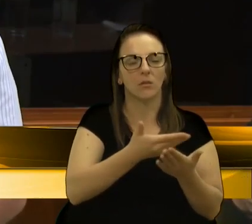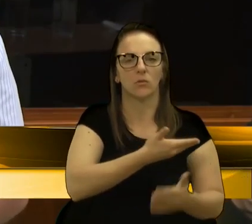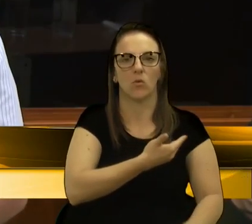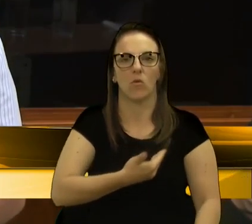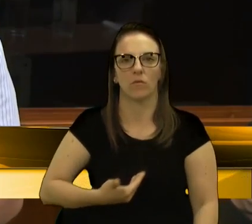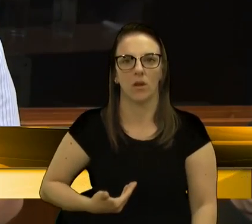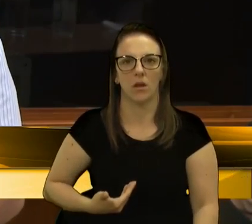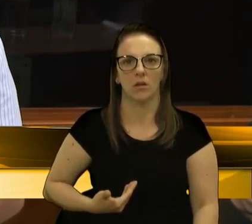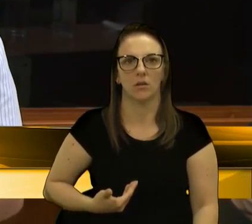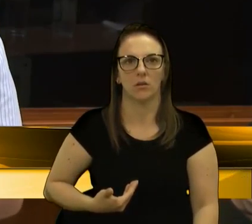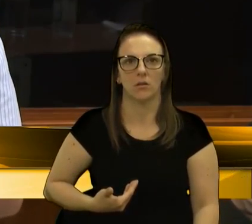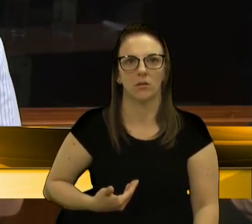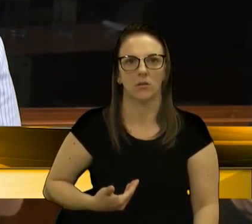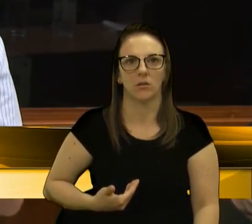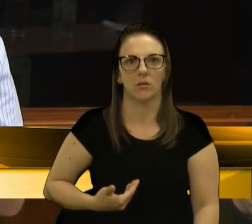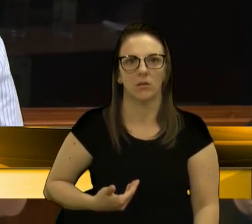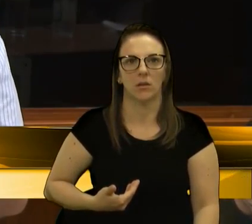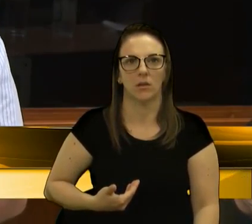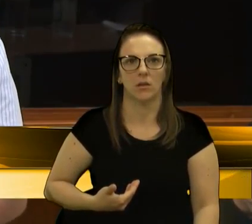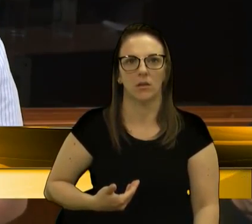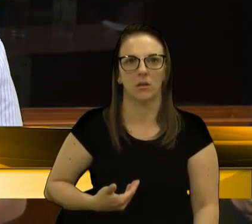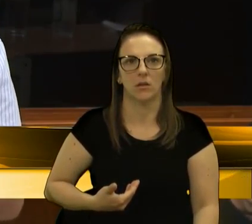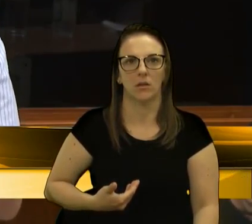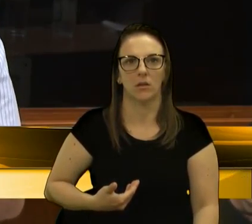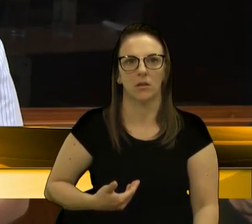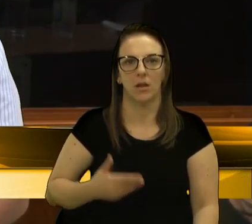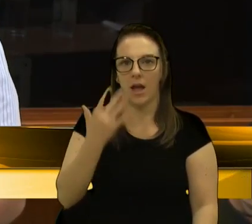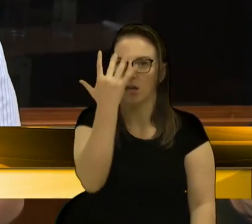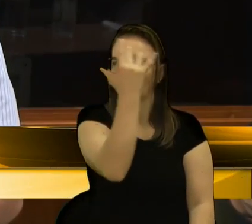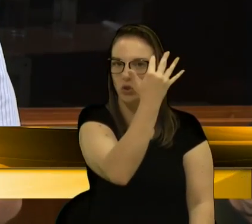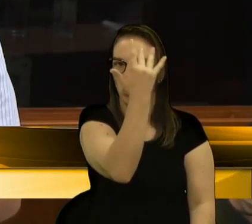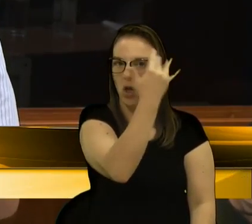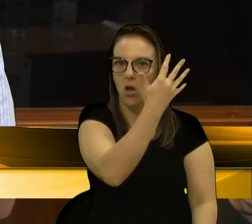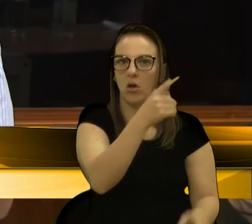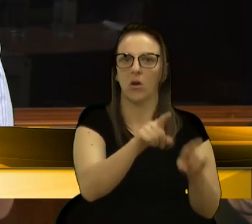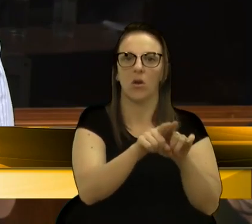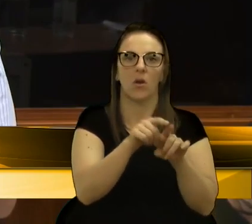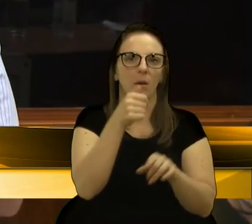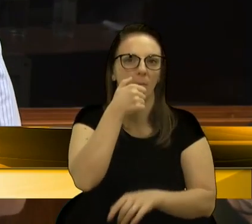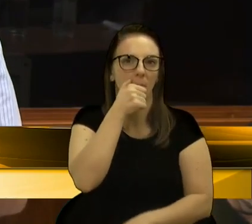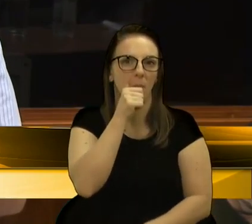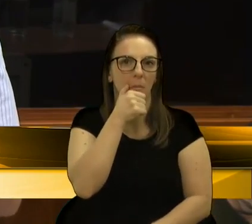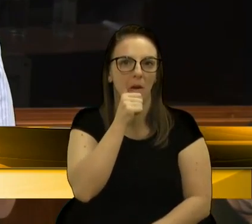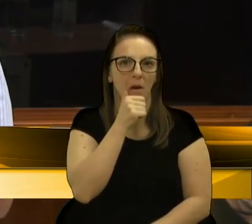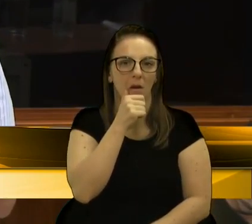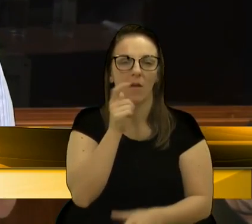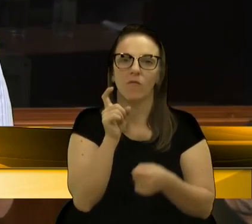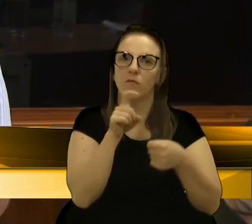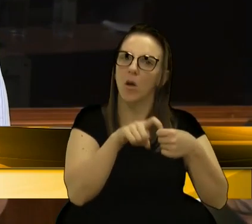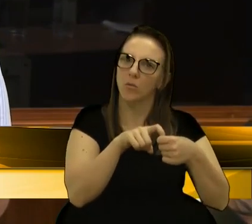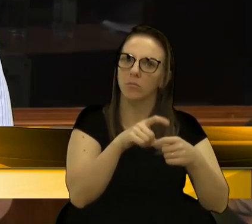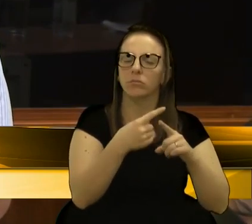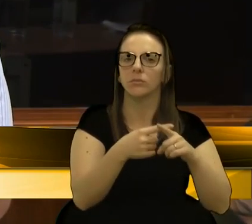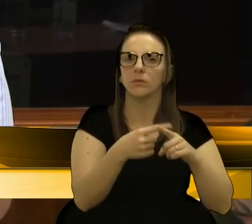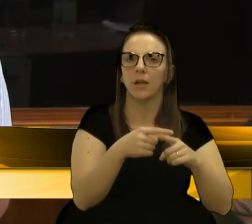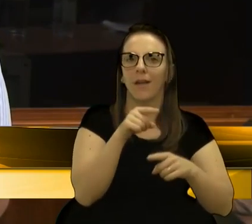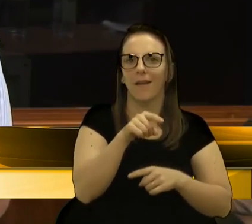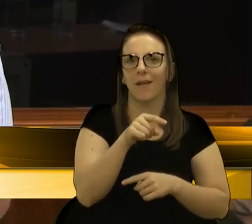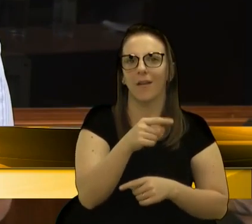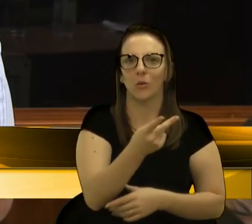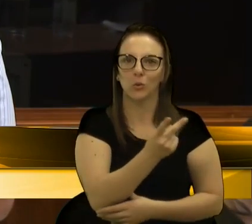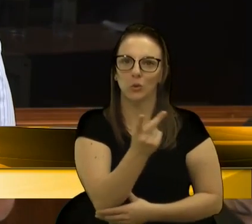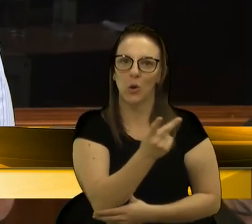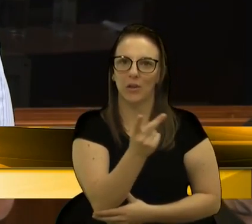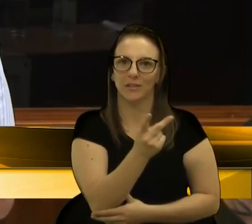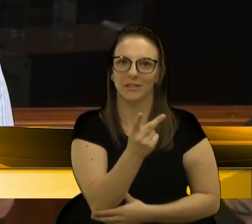do governo Adiló e Paula, né, essa retomada, porque o governo, tanto o Adiló como